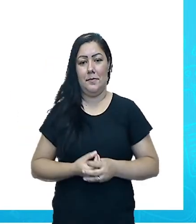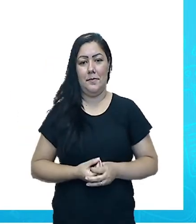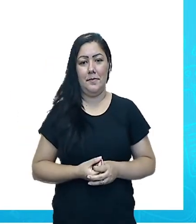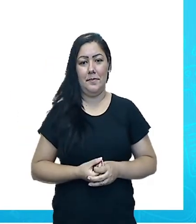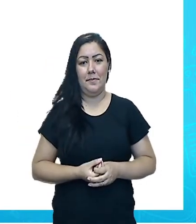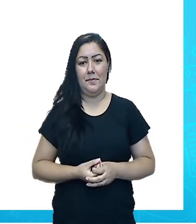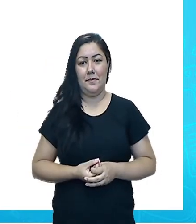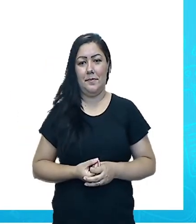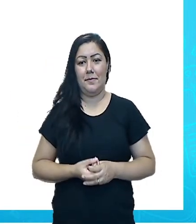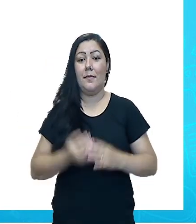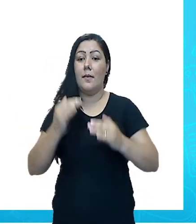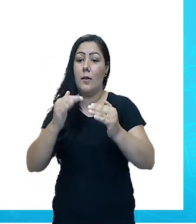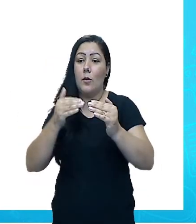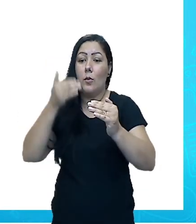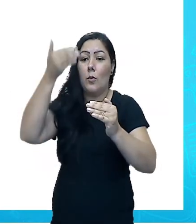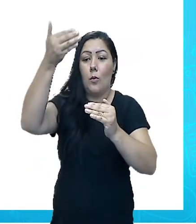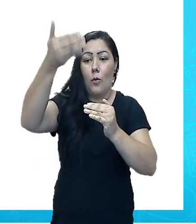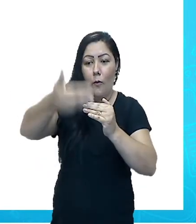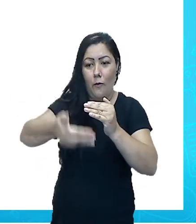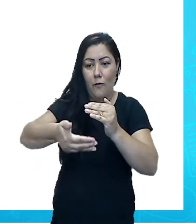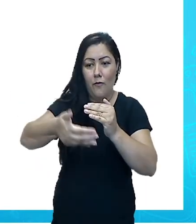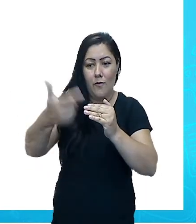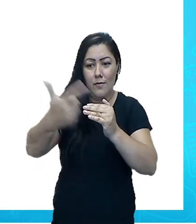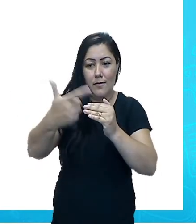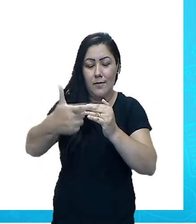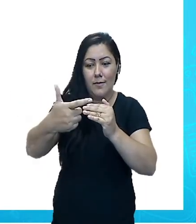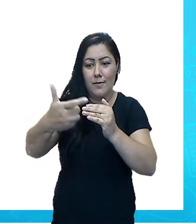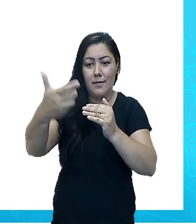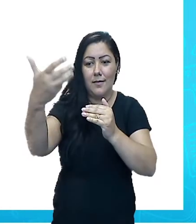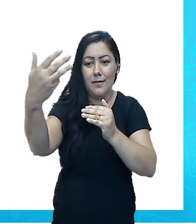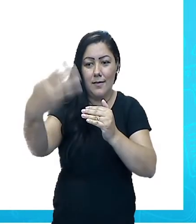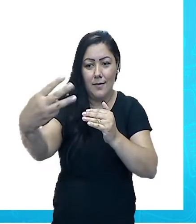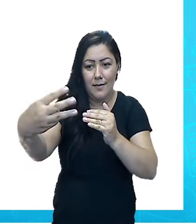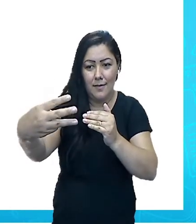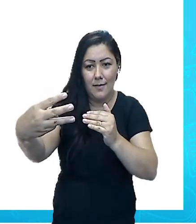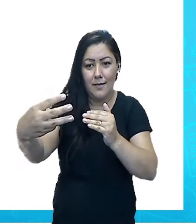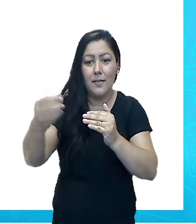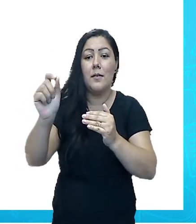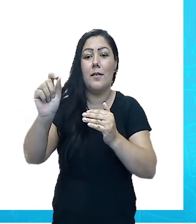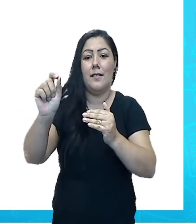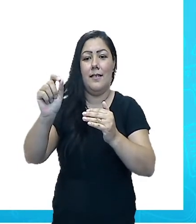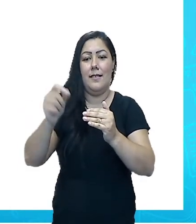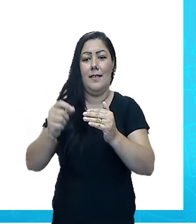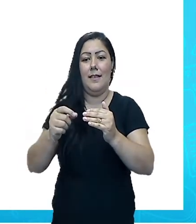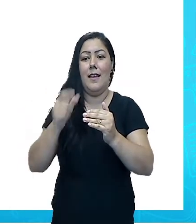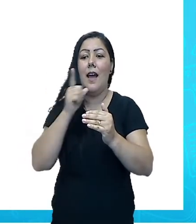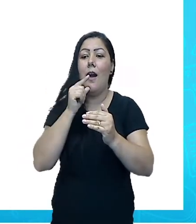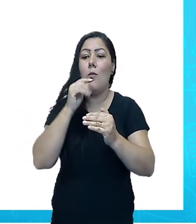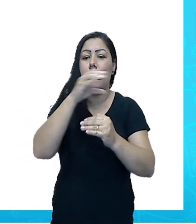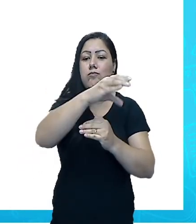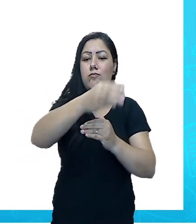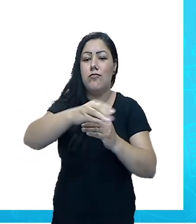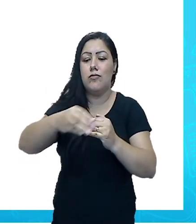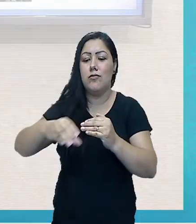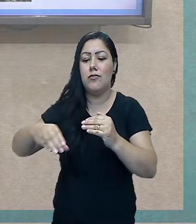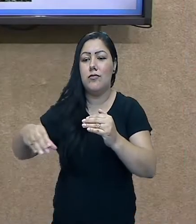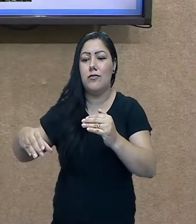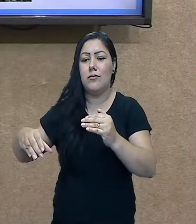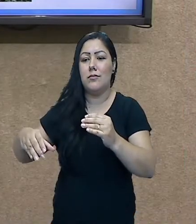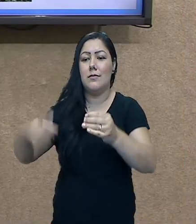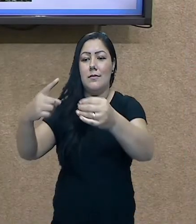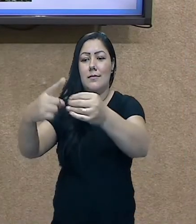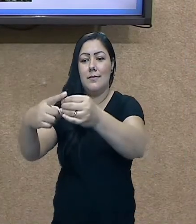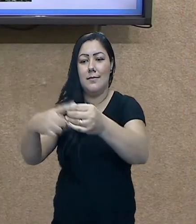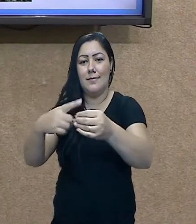E ao fundo, em segundo e terceiro plano, a cidade de Governador Valadares.